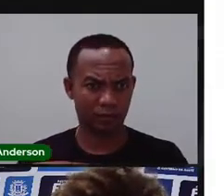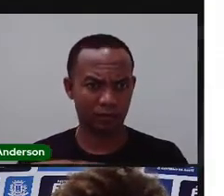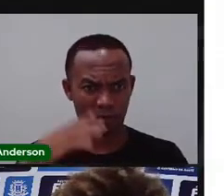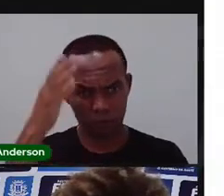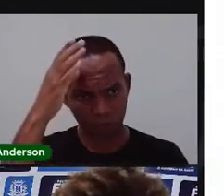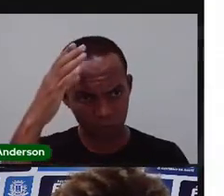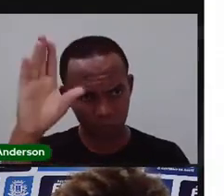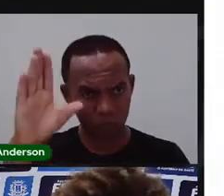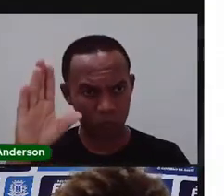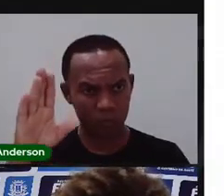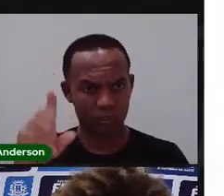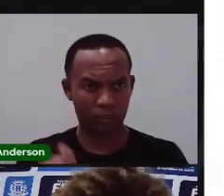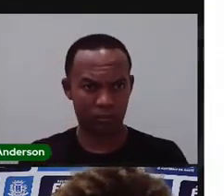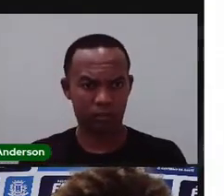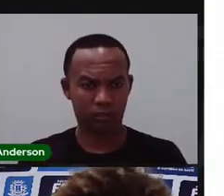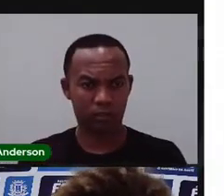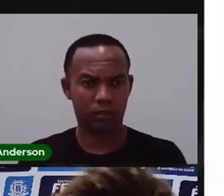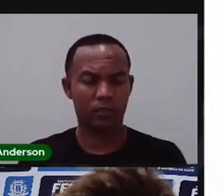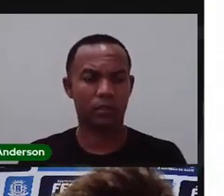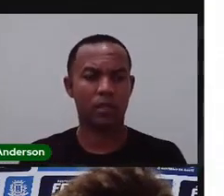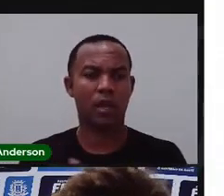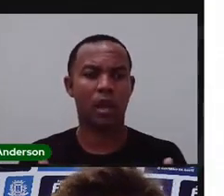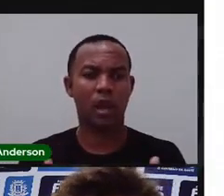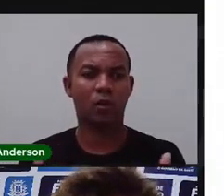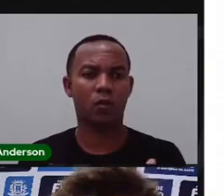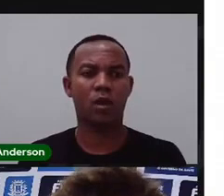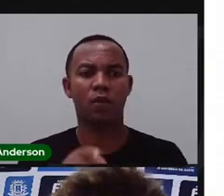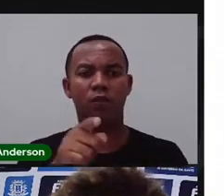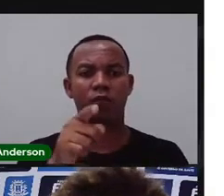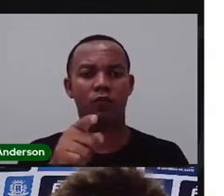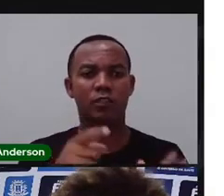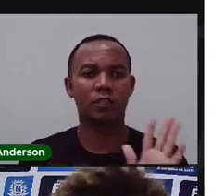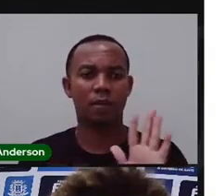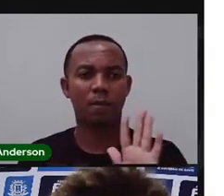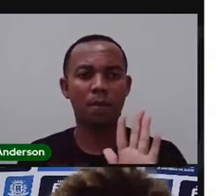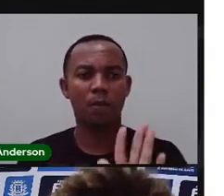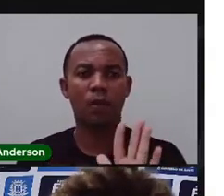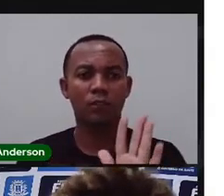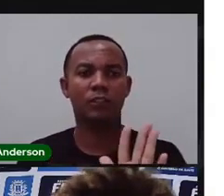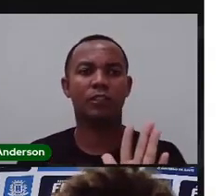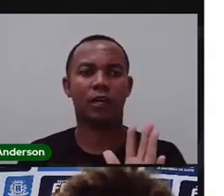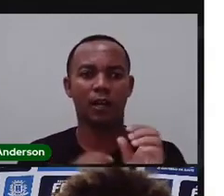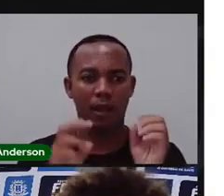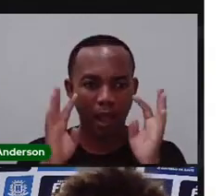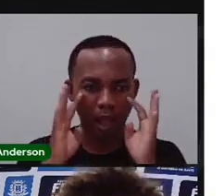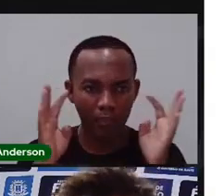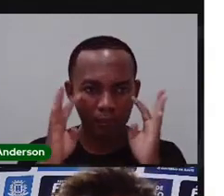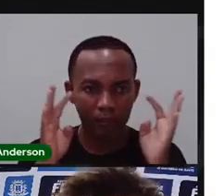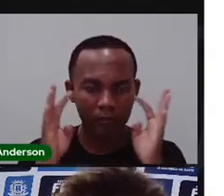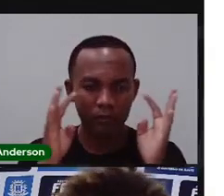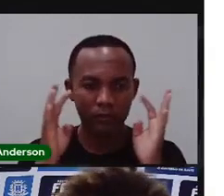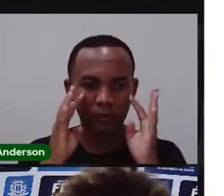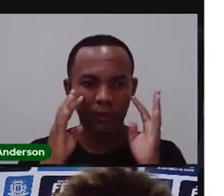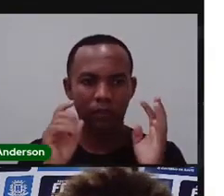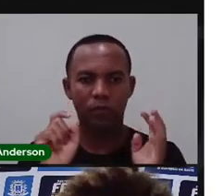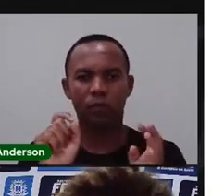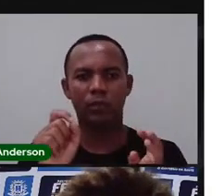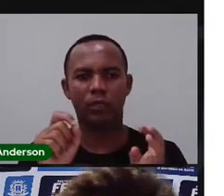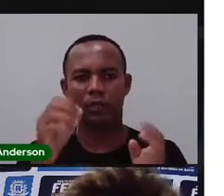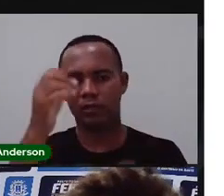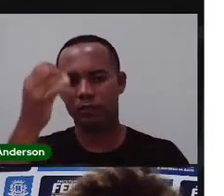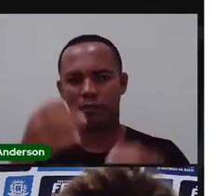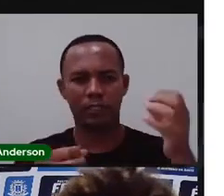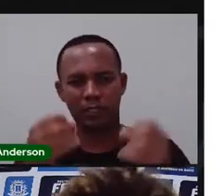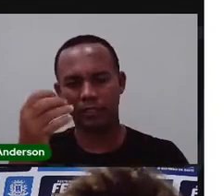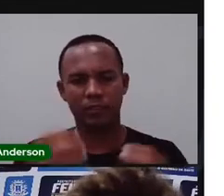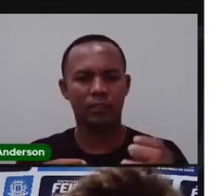cultural imaterial? Então, está na hora de você mostrar que você prestou bastante atenção nas explicações